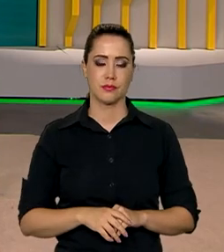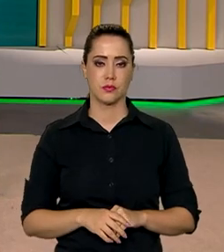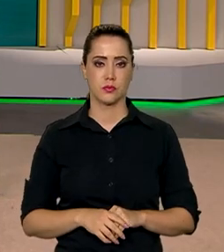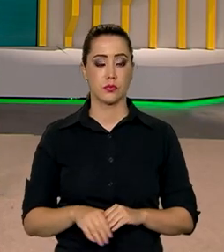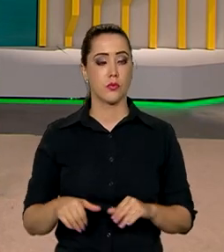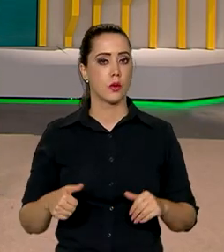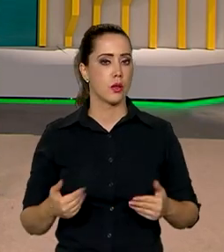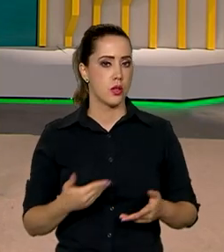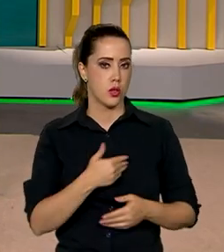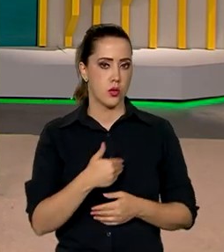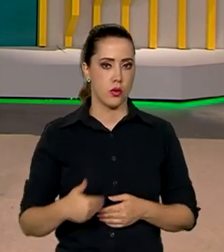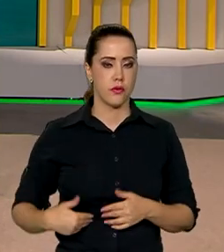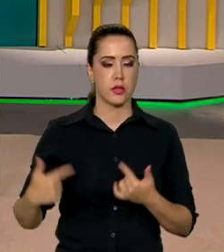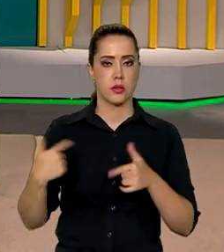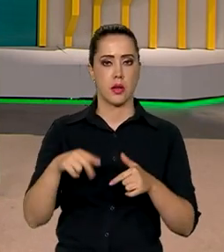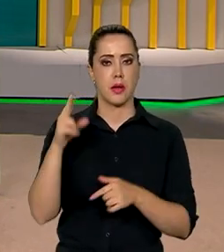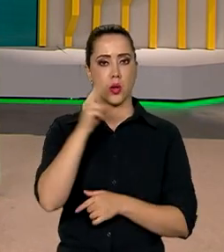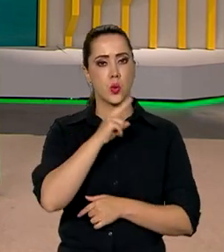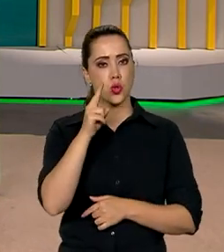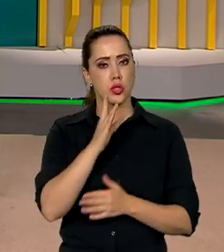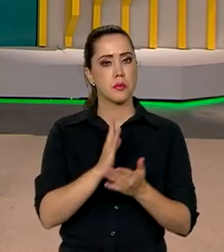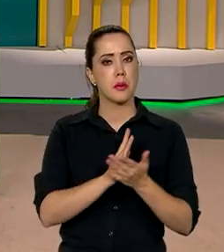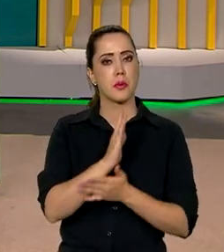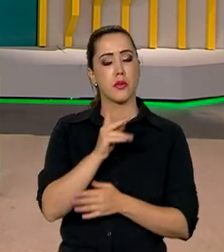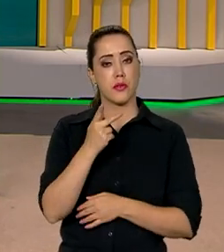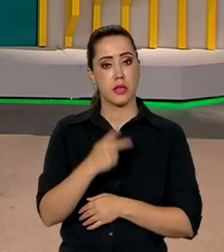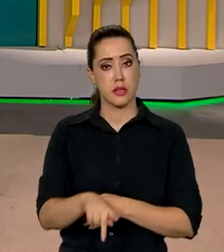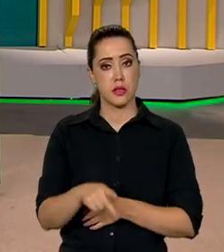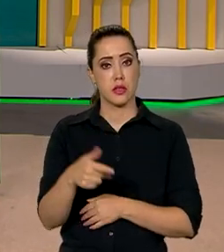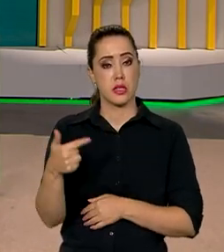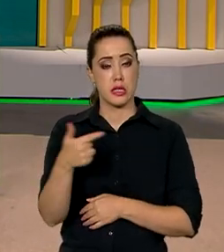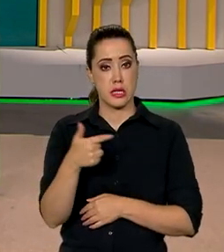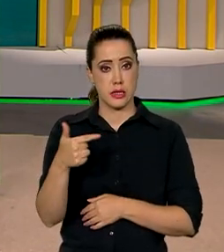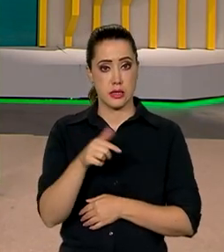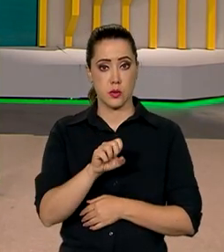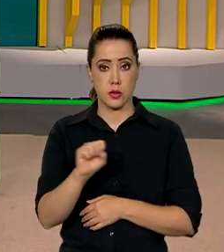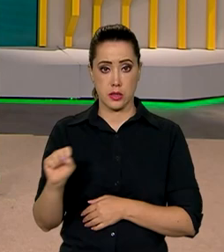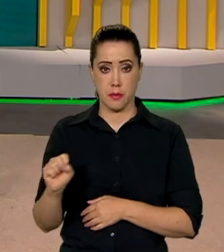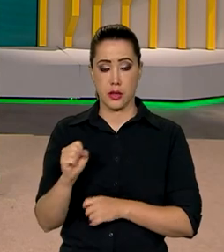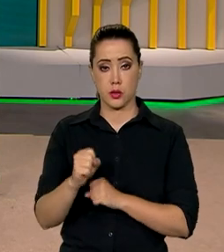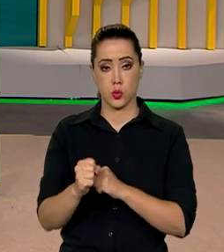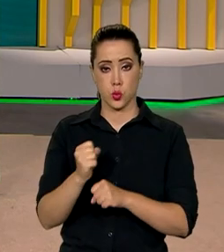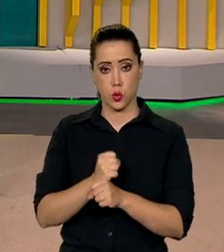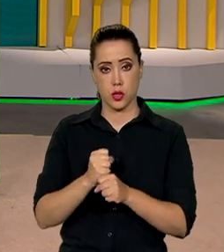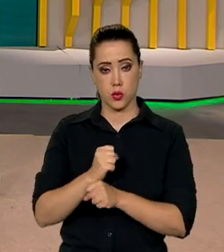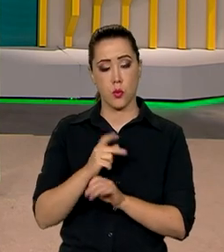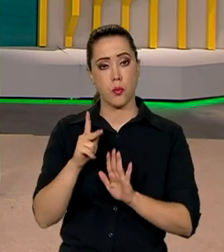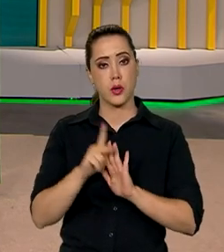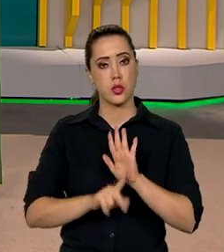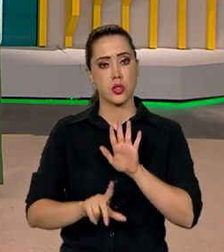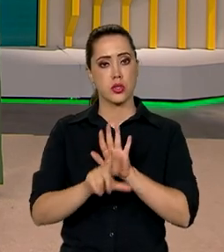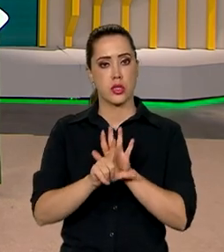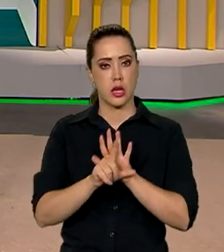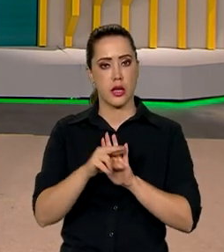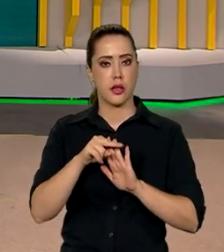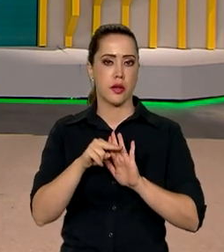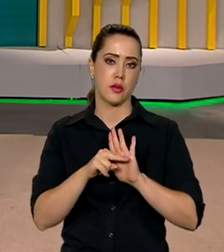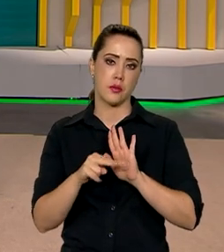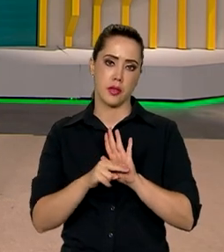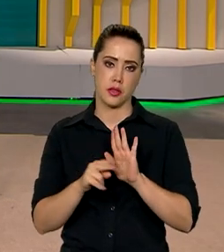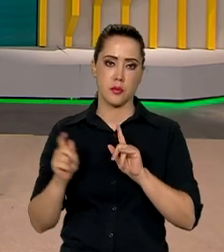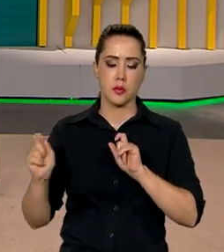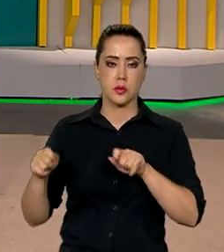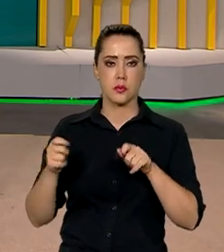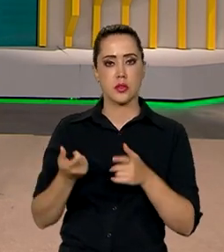E o governo trabalha com urgência para aprovar ainda neste segundo semestre do ano o projeto de lei que regulamenta o chamado